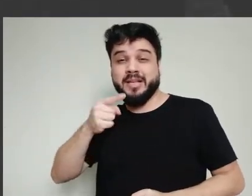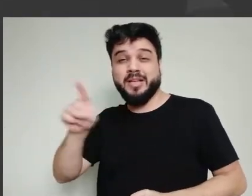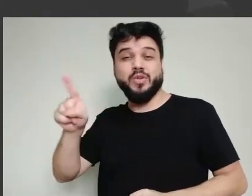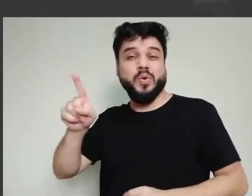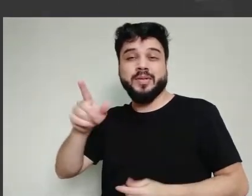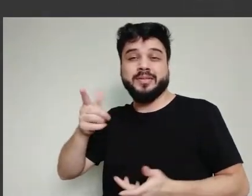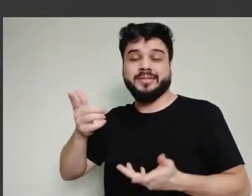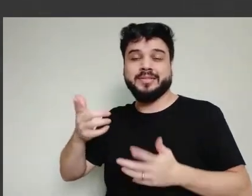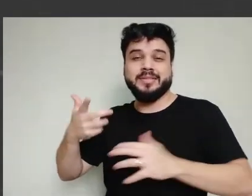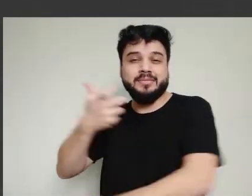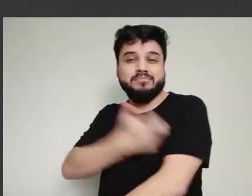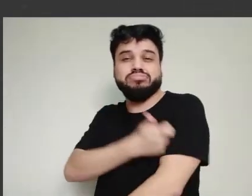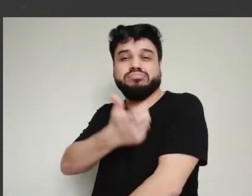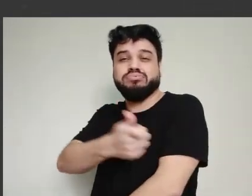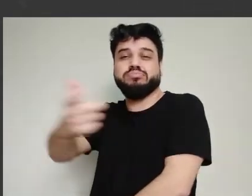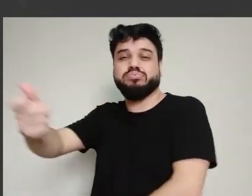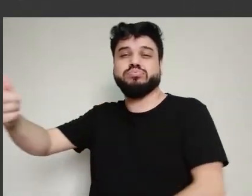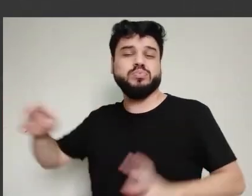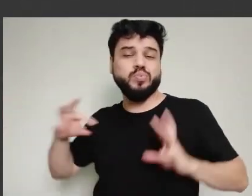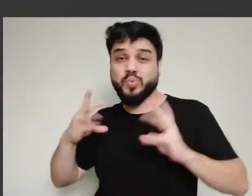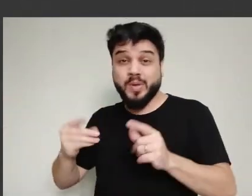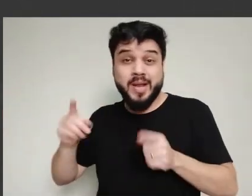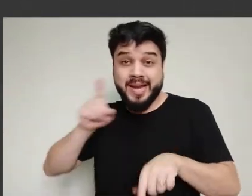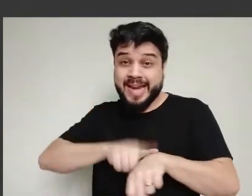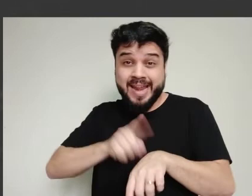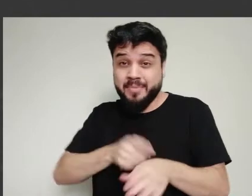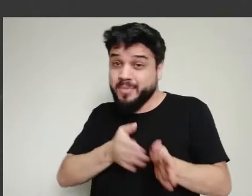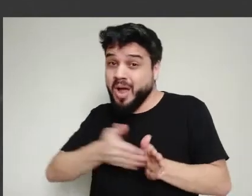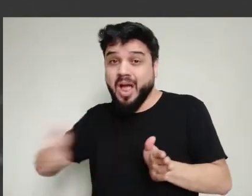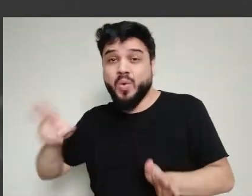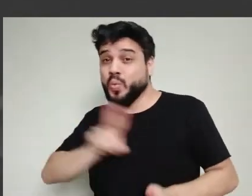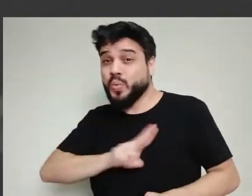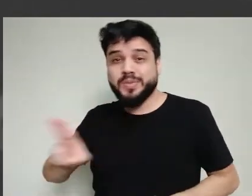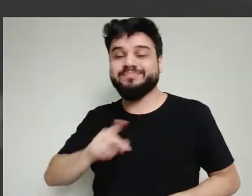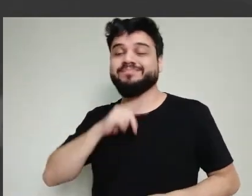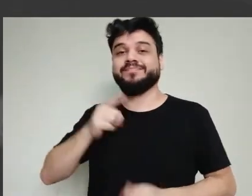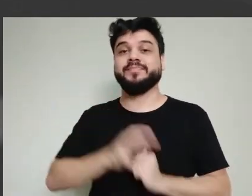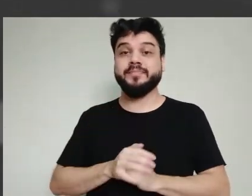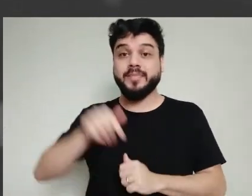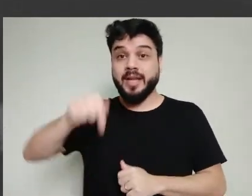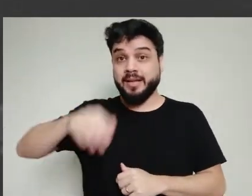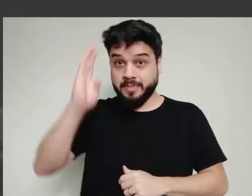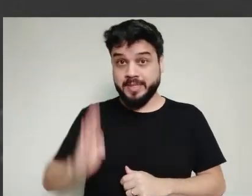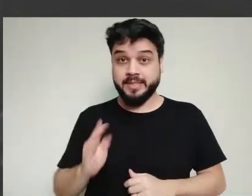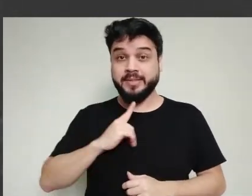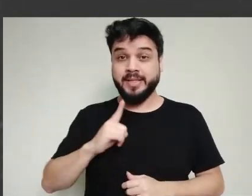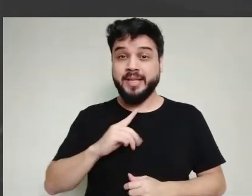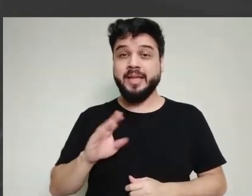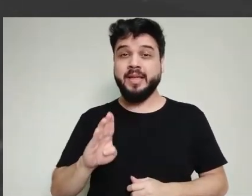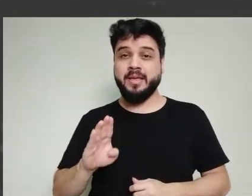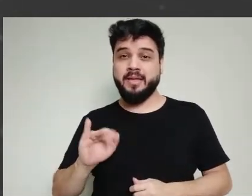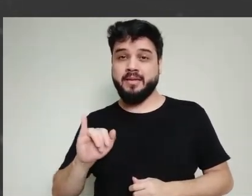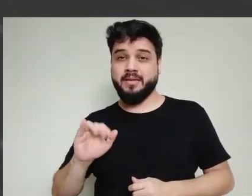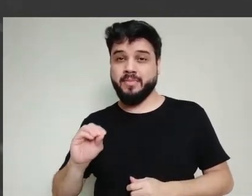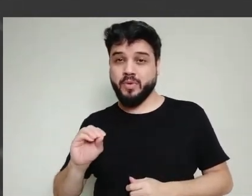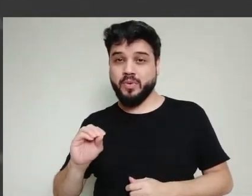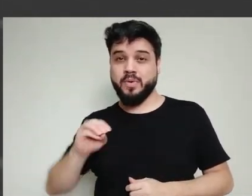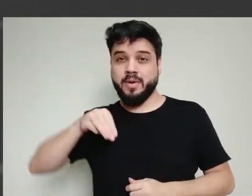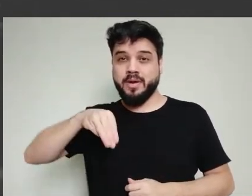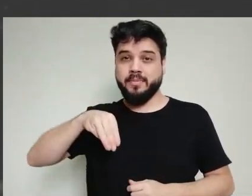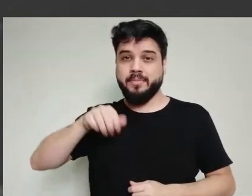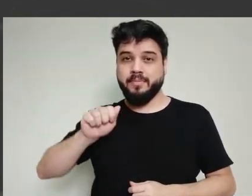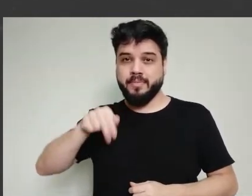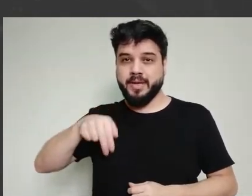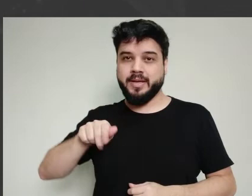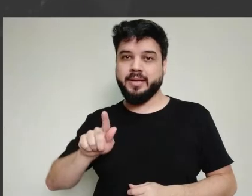Brasil, por exemplo, a gente tem aqui a Biomanguinhos, ela tem uma planta industrial muito boa, a gente produz